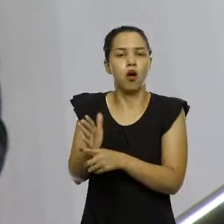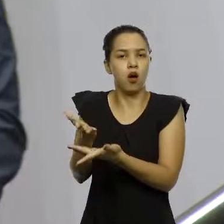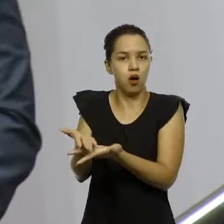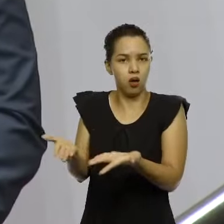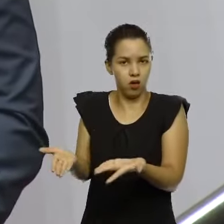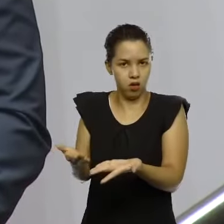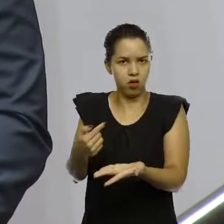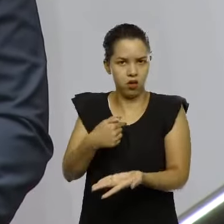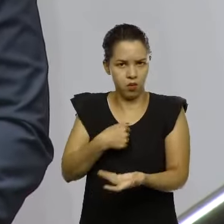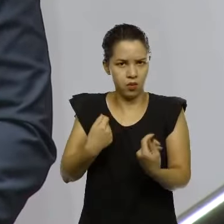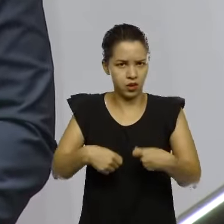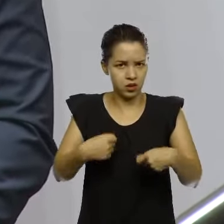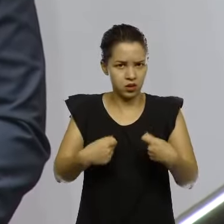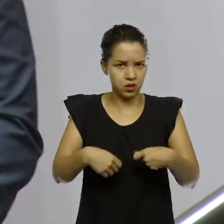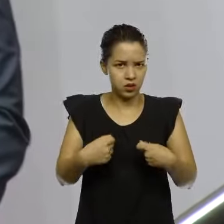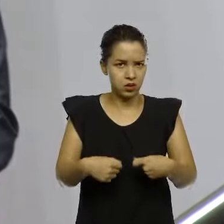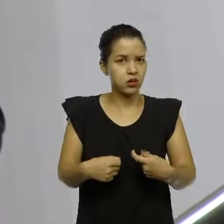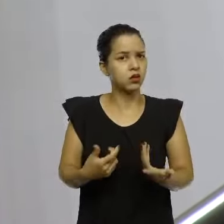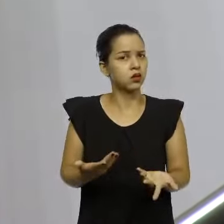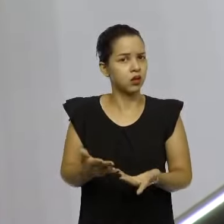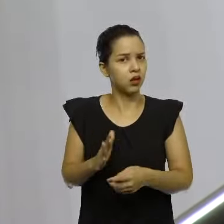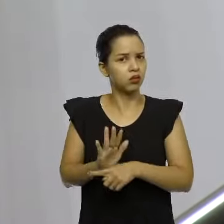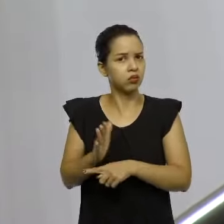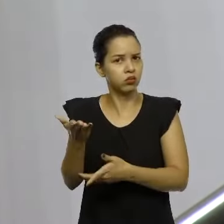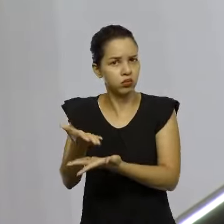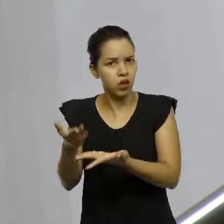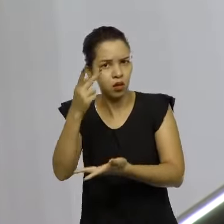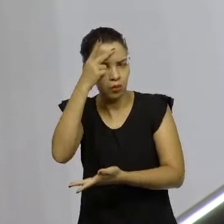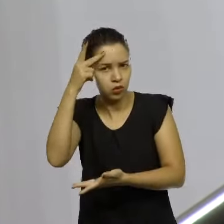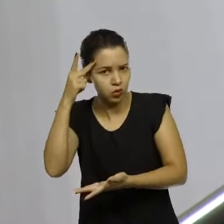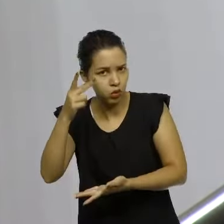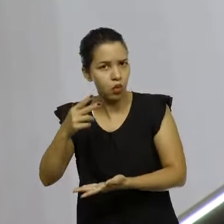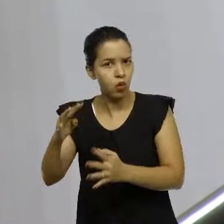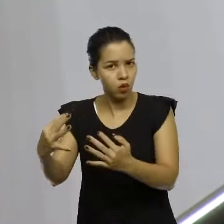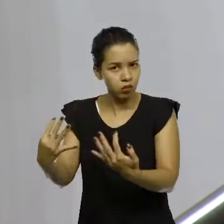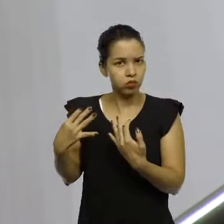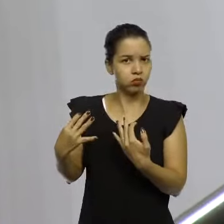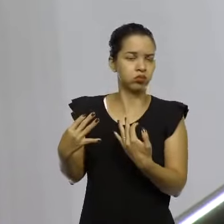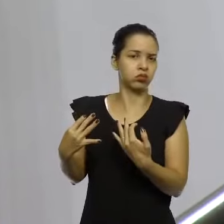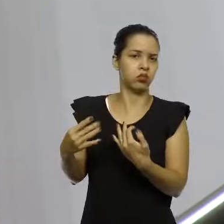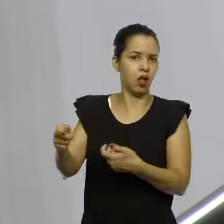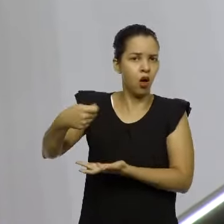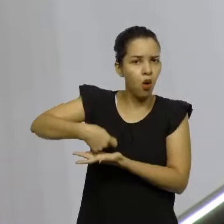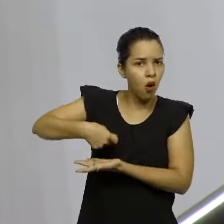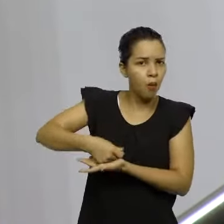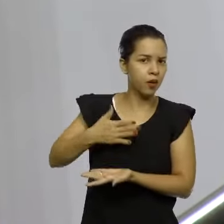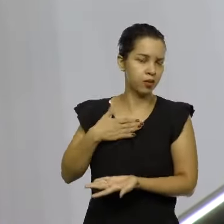ser cerceado do direito de satisfazer as pessoas que são o meu público, que me cobram.